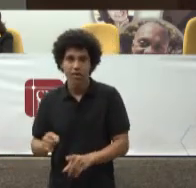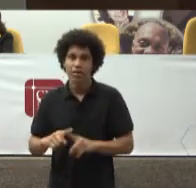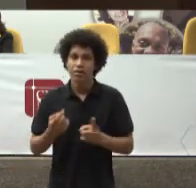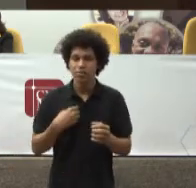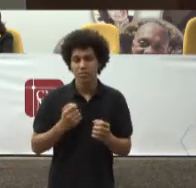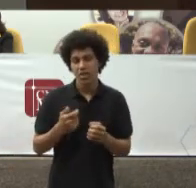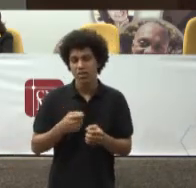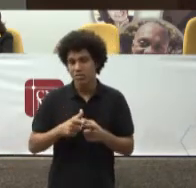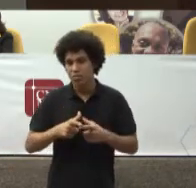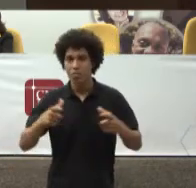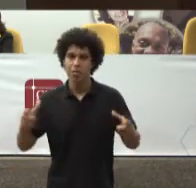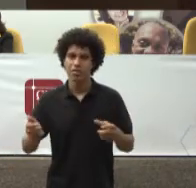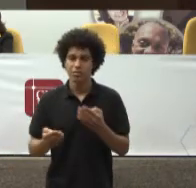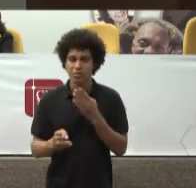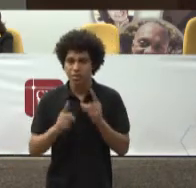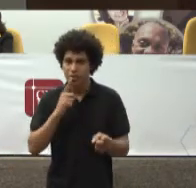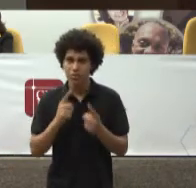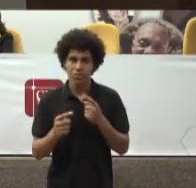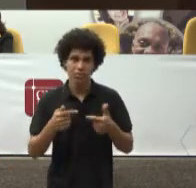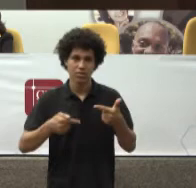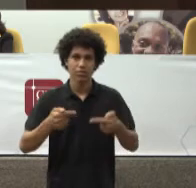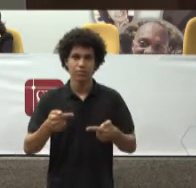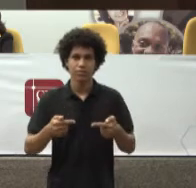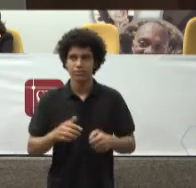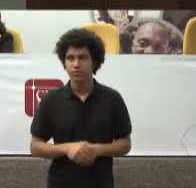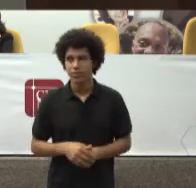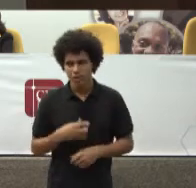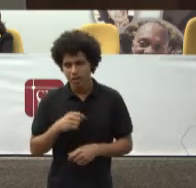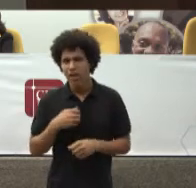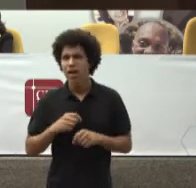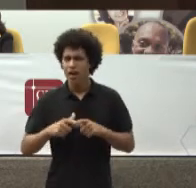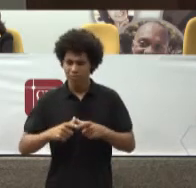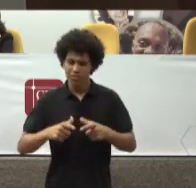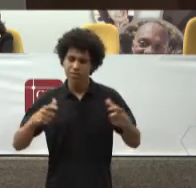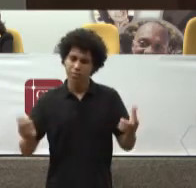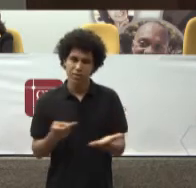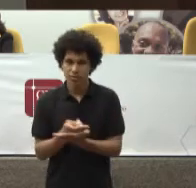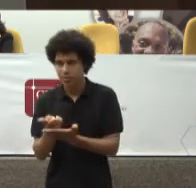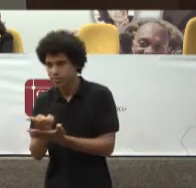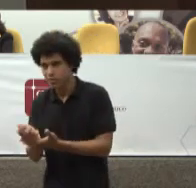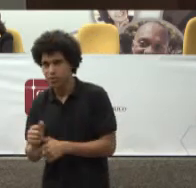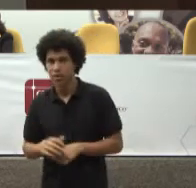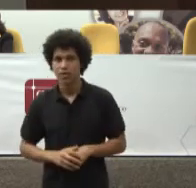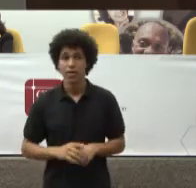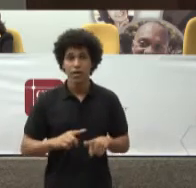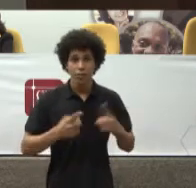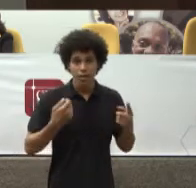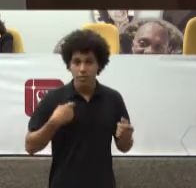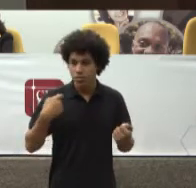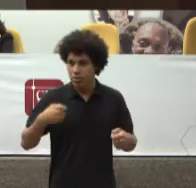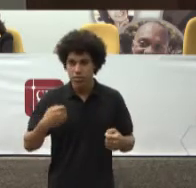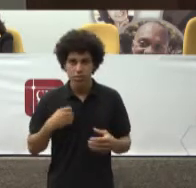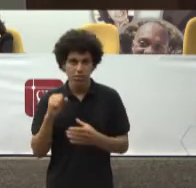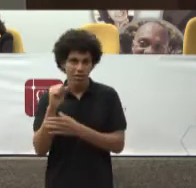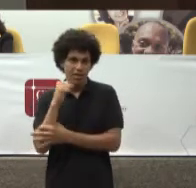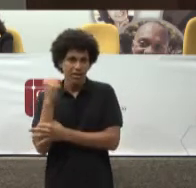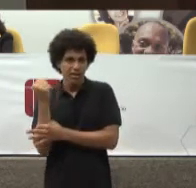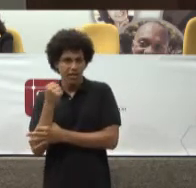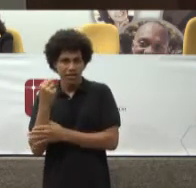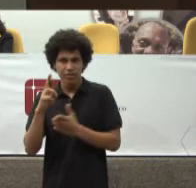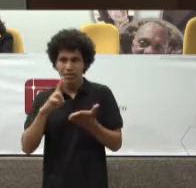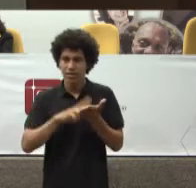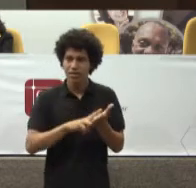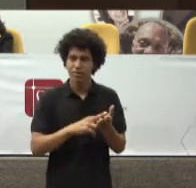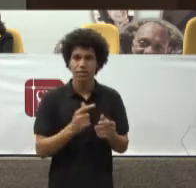discussão Há um espaço Para busca Mas eu tenho Graves Reservas De que esse espaço Seja